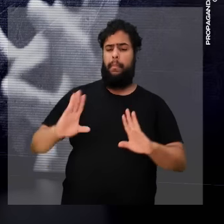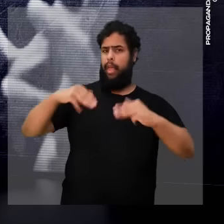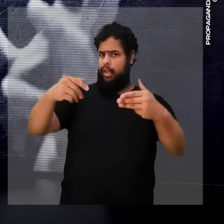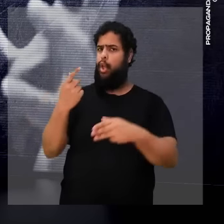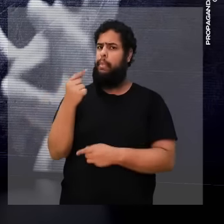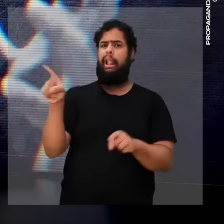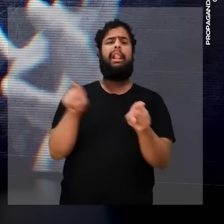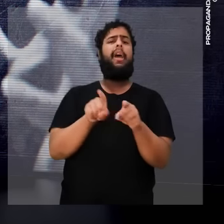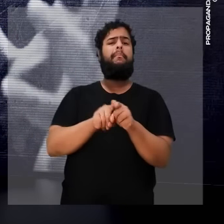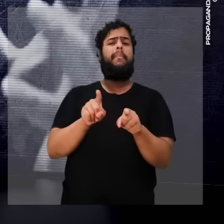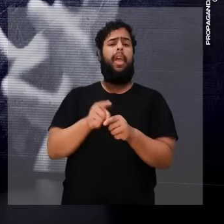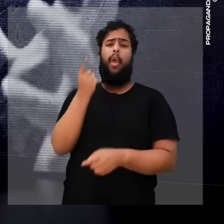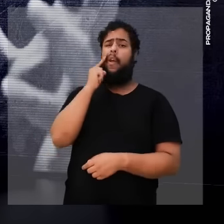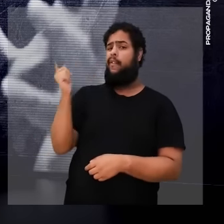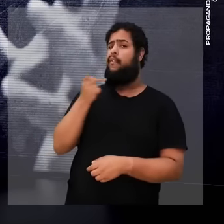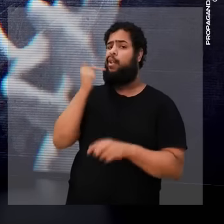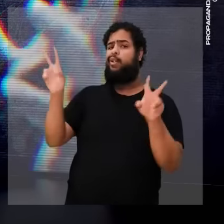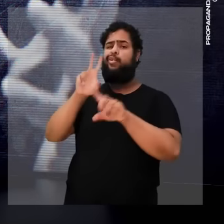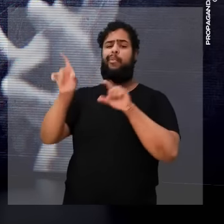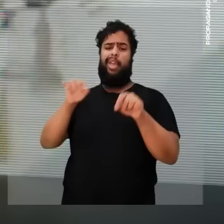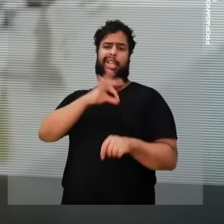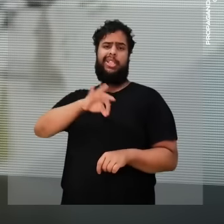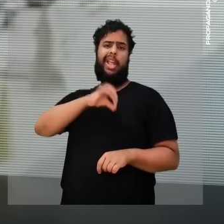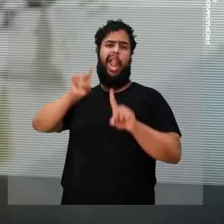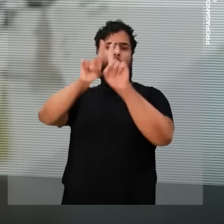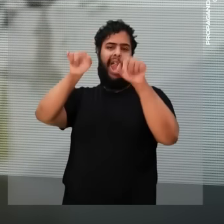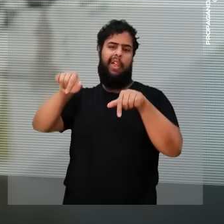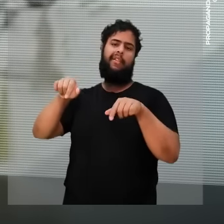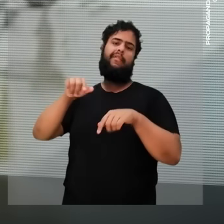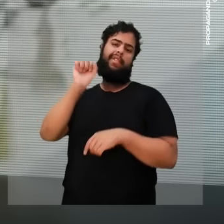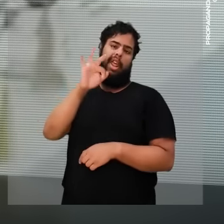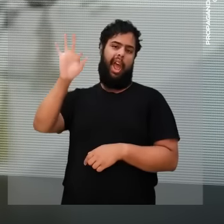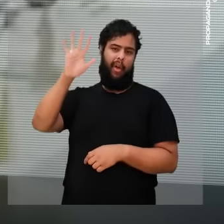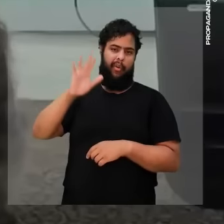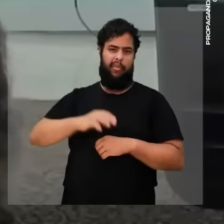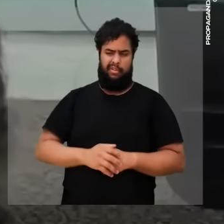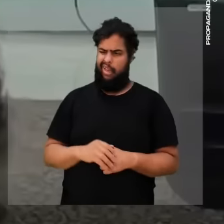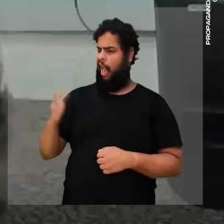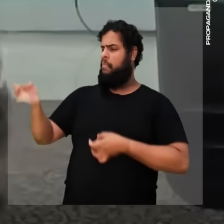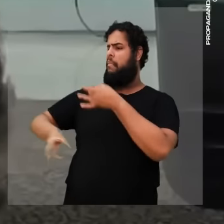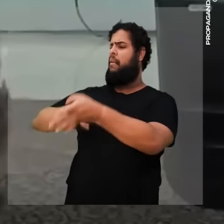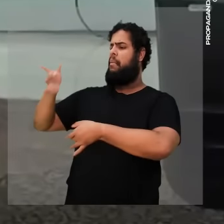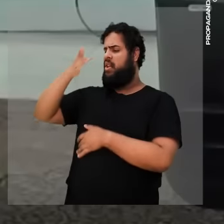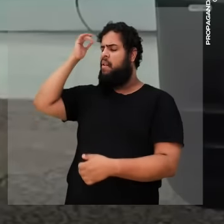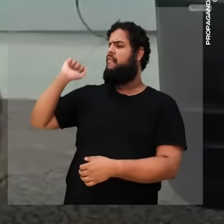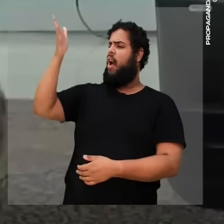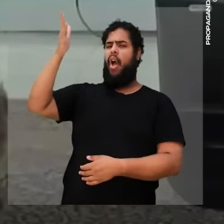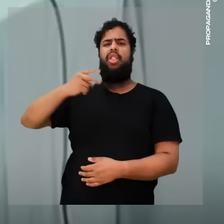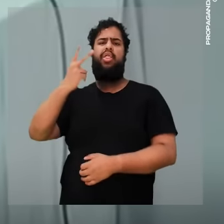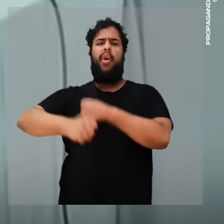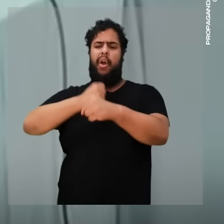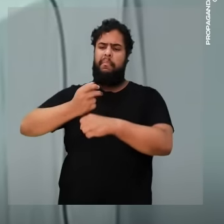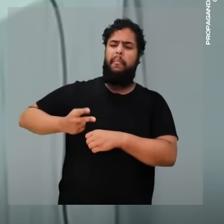Seu ministro da economia também. Veja o que ele falou contra o reajuste dos servidores. Deixa cada um se fuder do jeito que